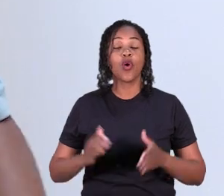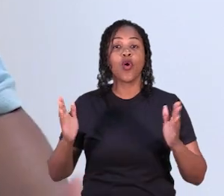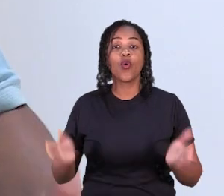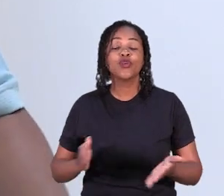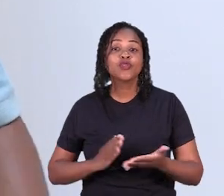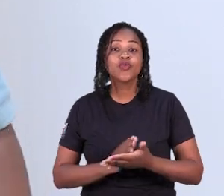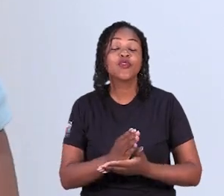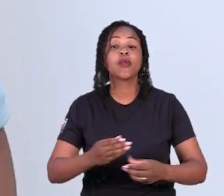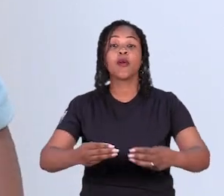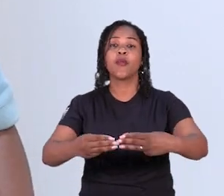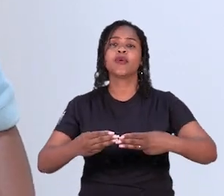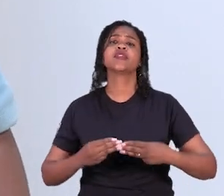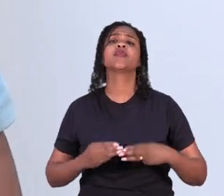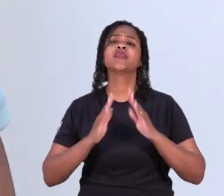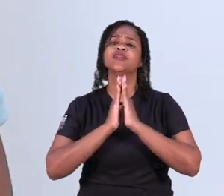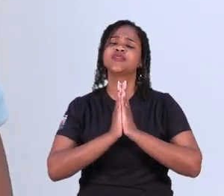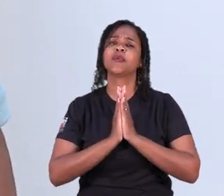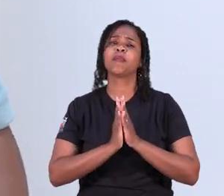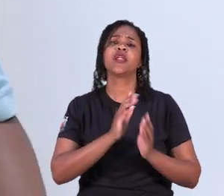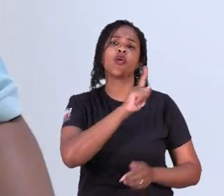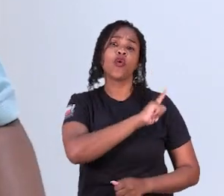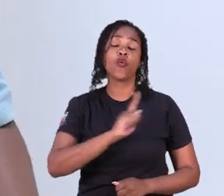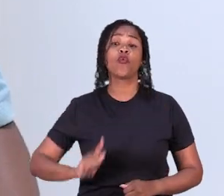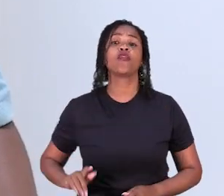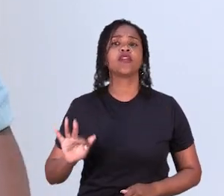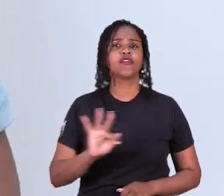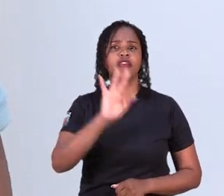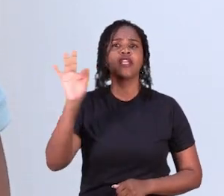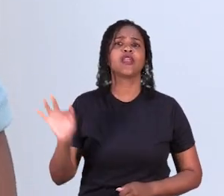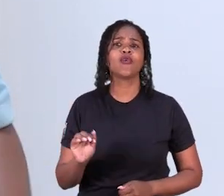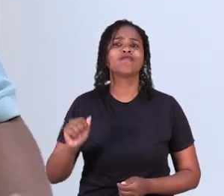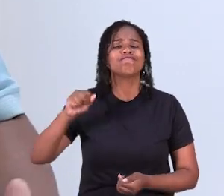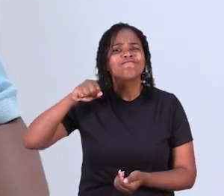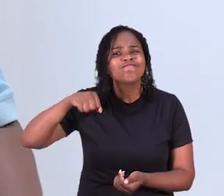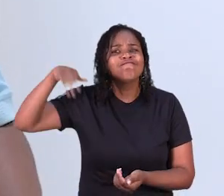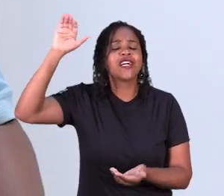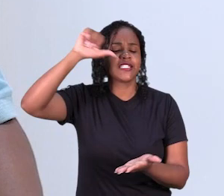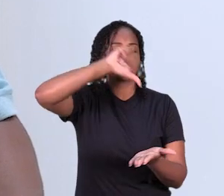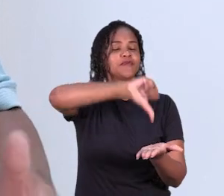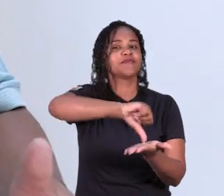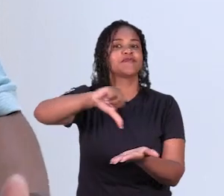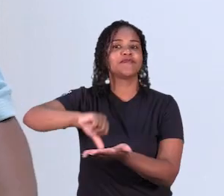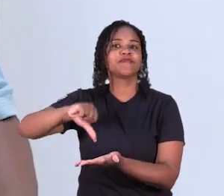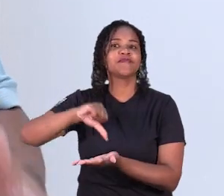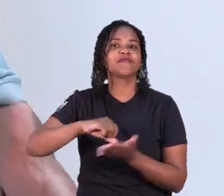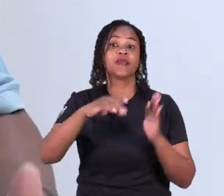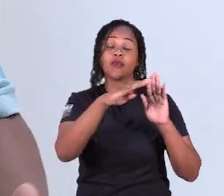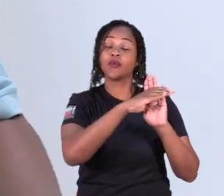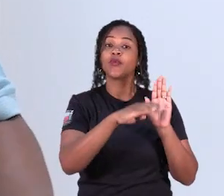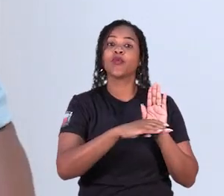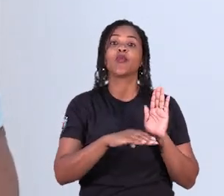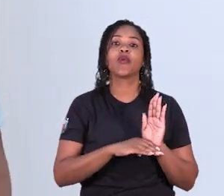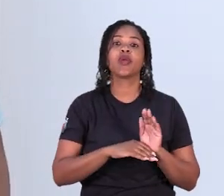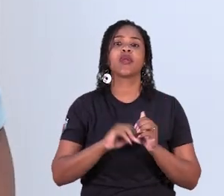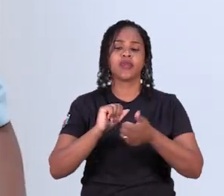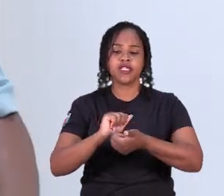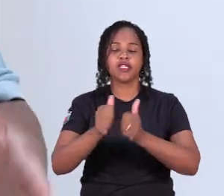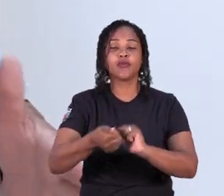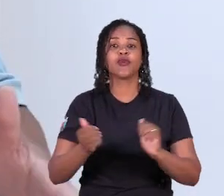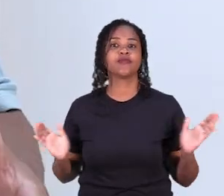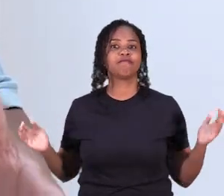Hoje foi aprovada uma moção de apelo ao governo federal a ampliação do programa Teia Ativa